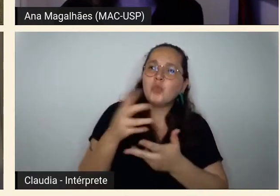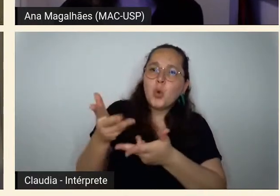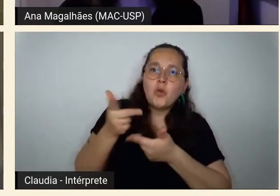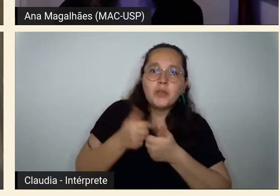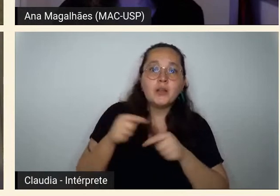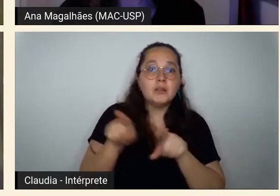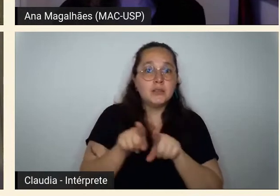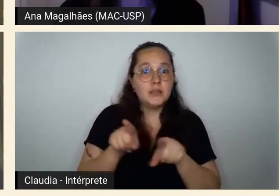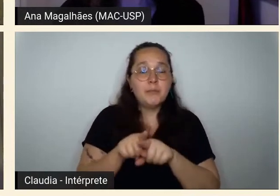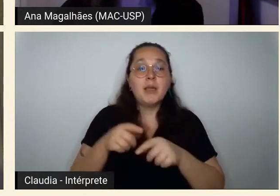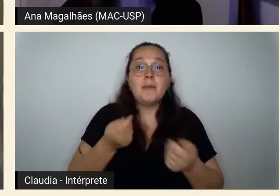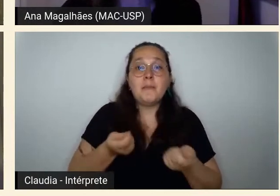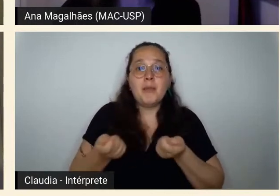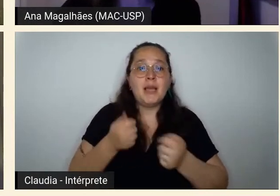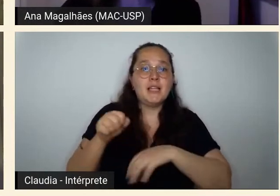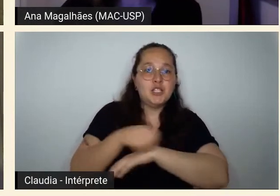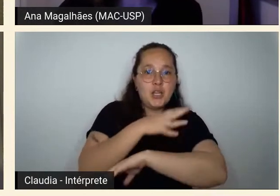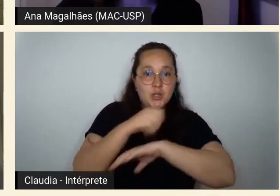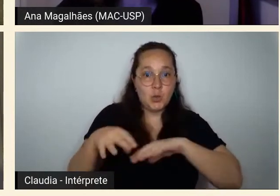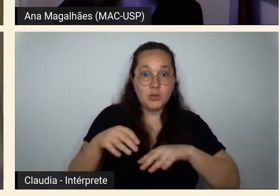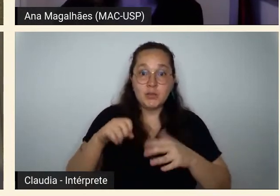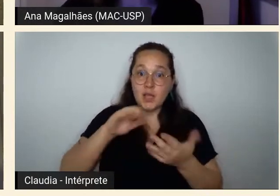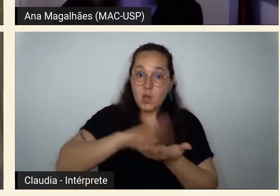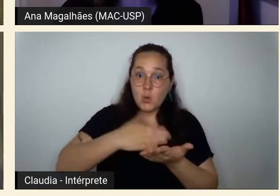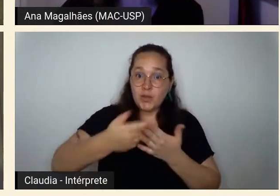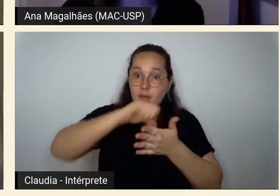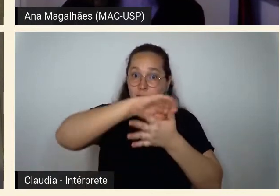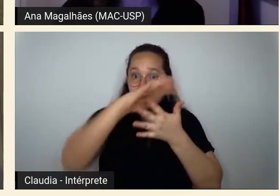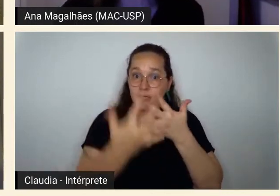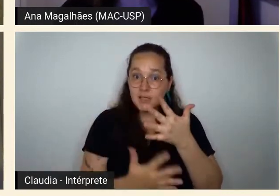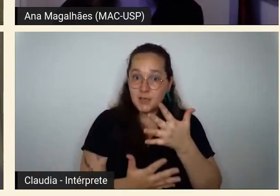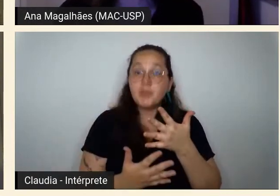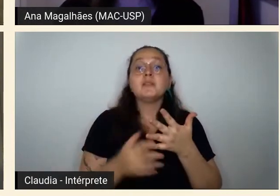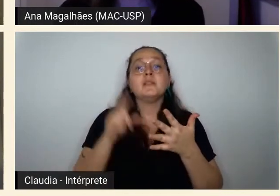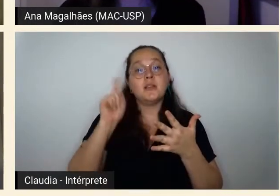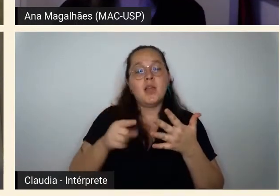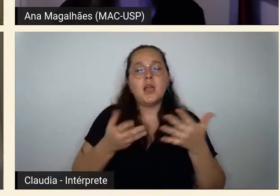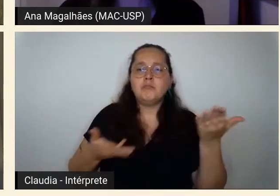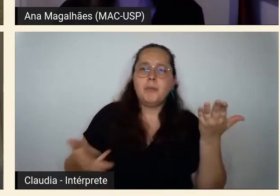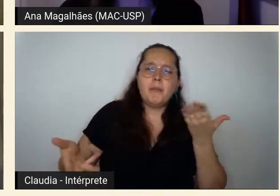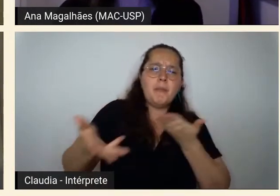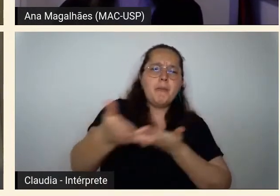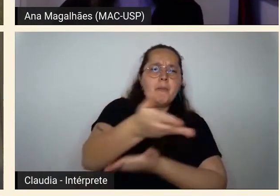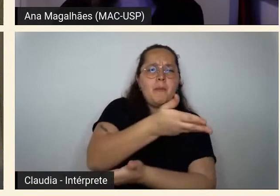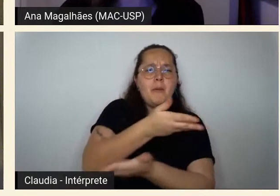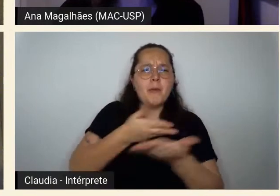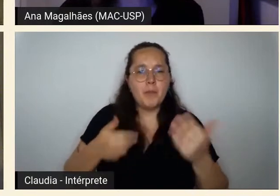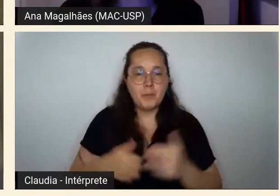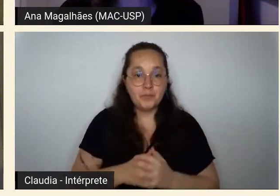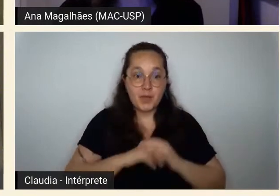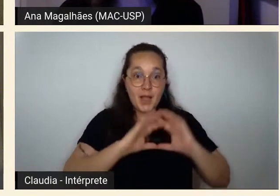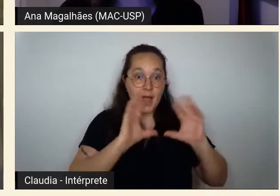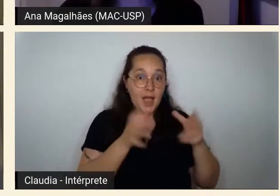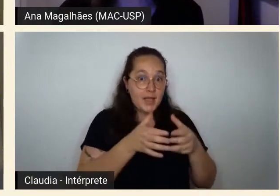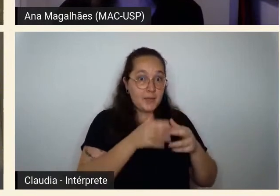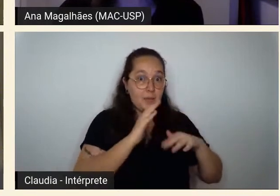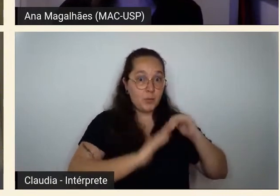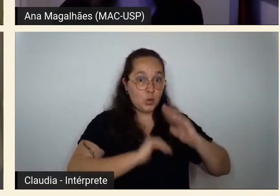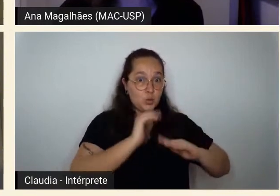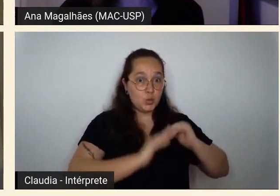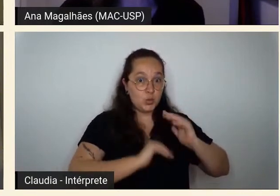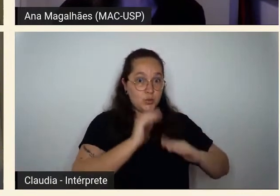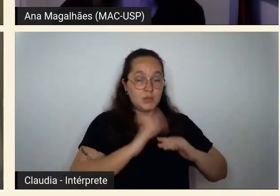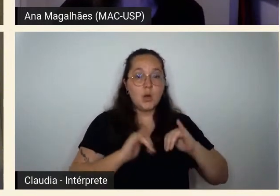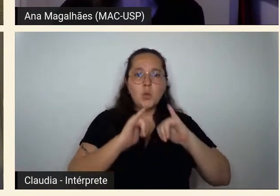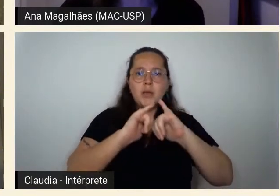intérpretes de Libras, que farão dele momentos de ricas trocas de ideias, às equipes de produção, assessoria de imprensa e